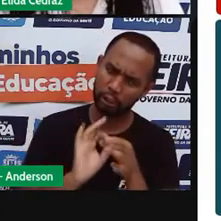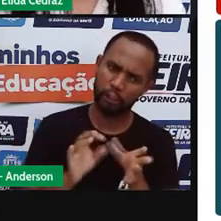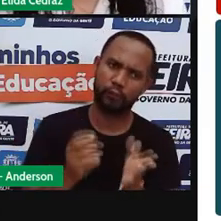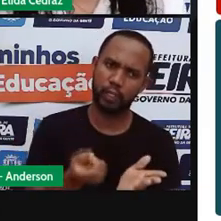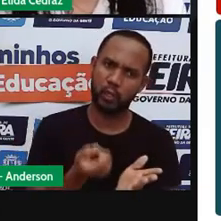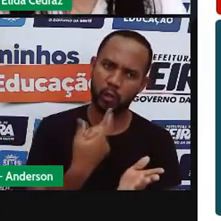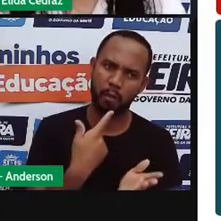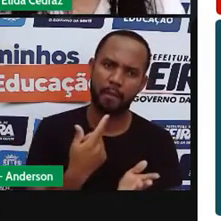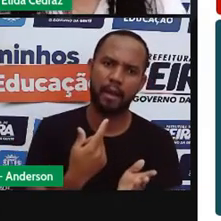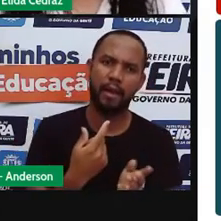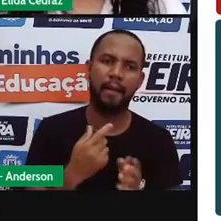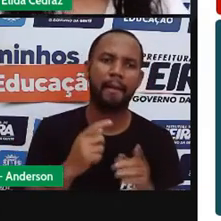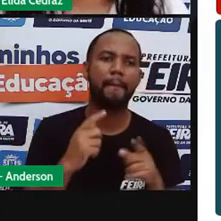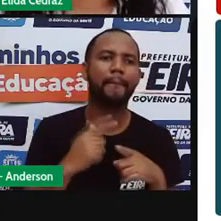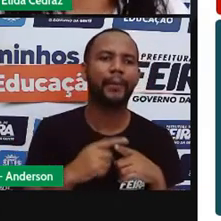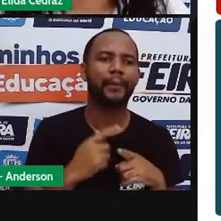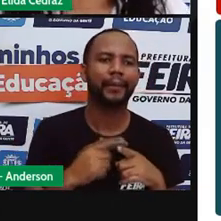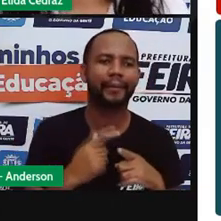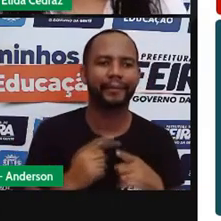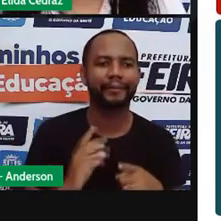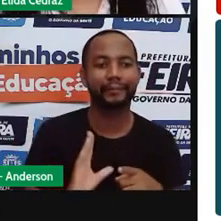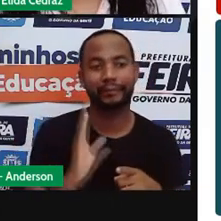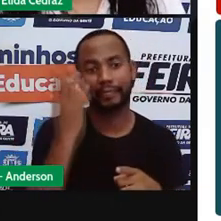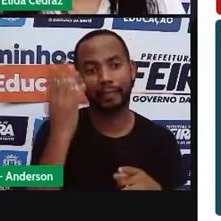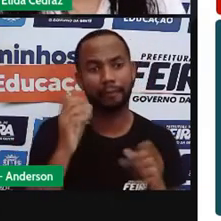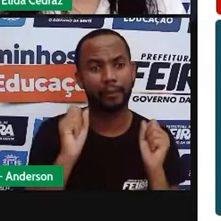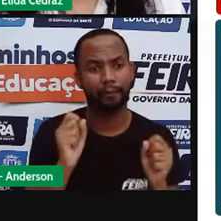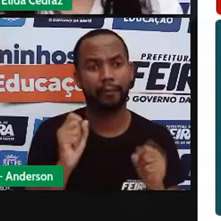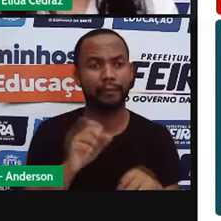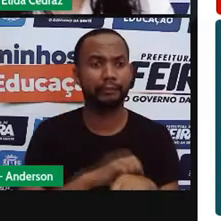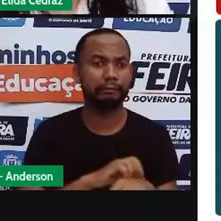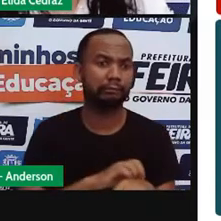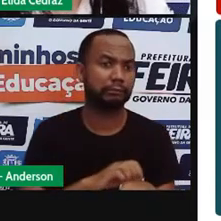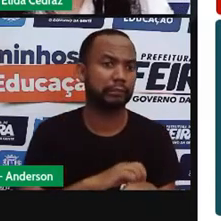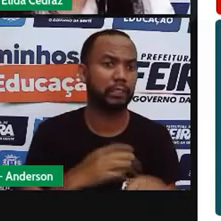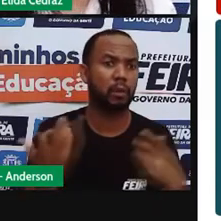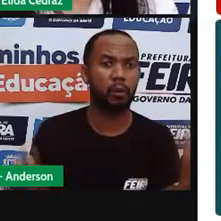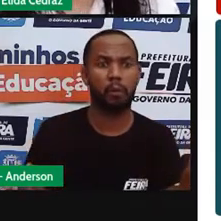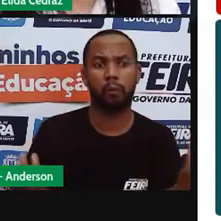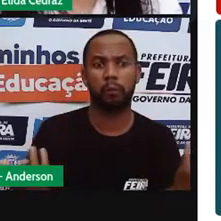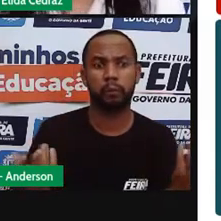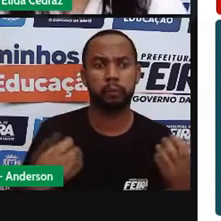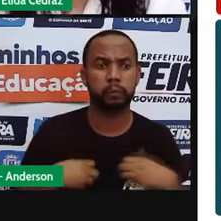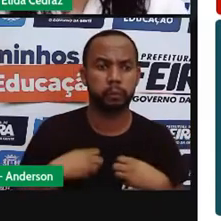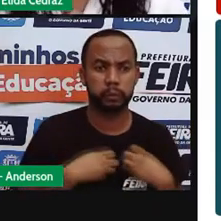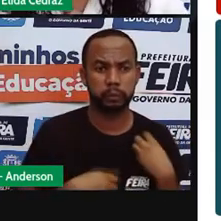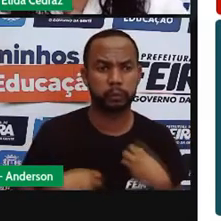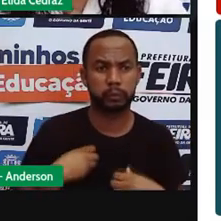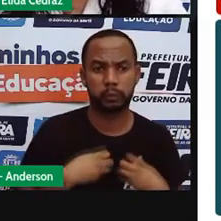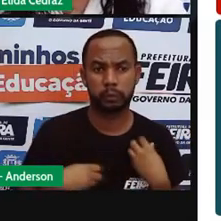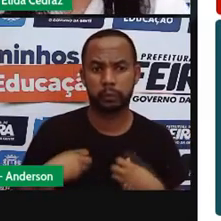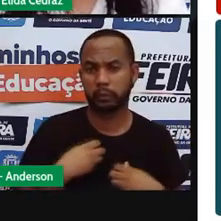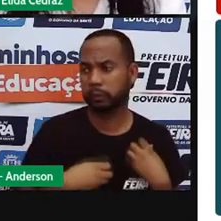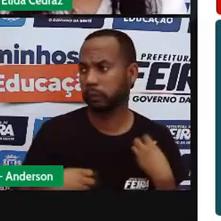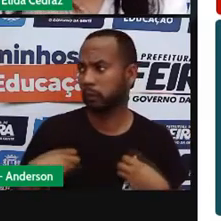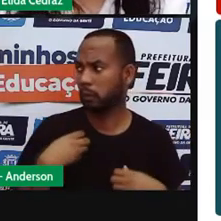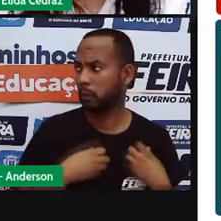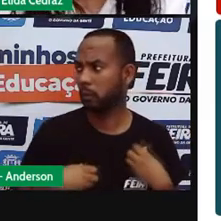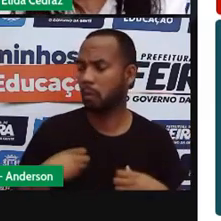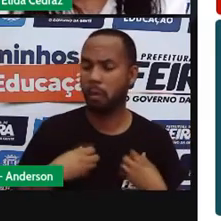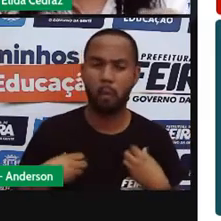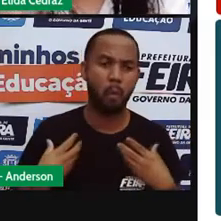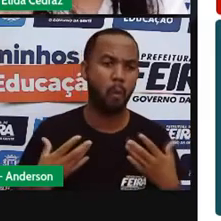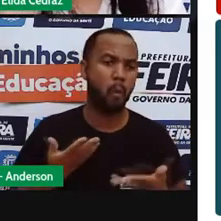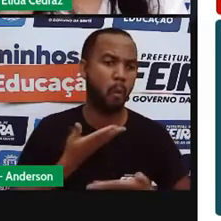desenvolver alguns sintomas, mas é temporário. As pessoas podem tomar o remédio e sentir uma coceirinha na mão,